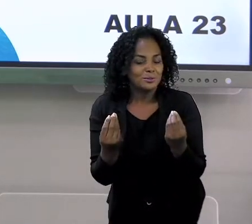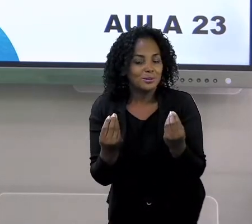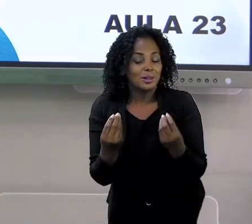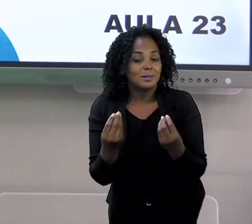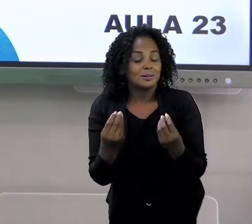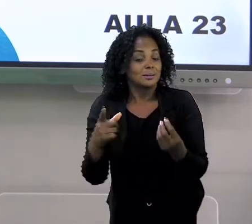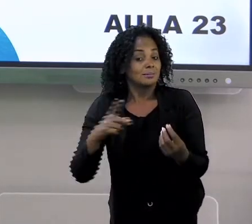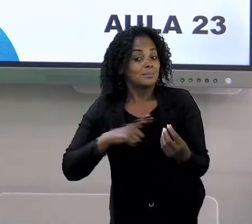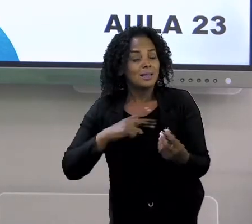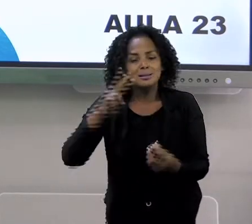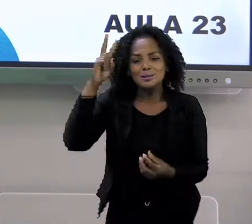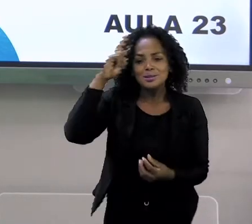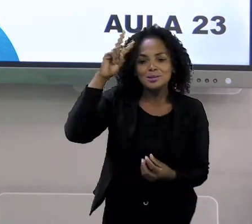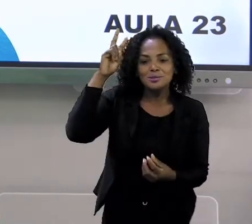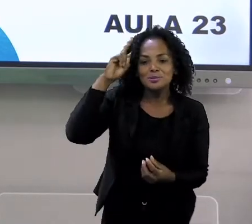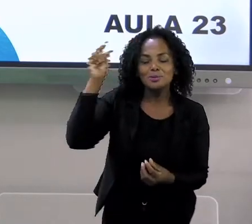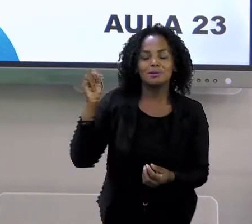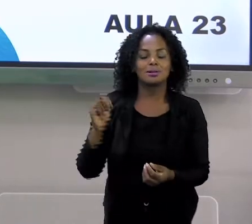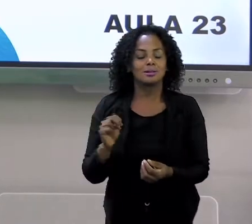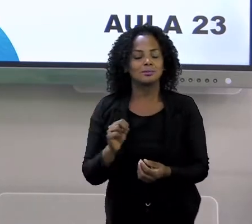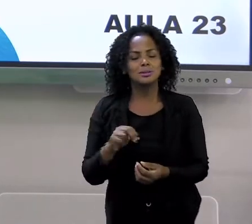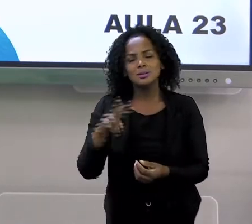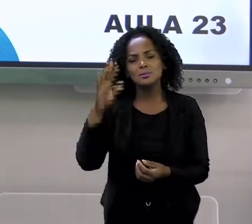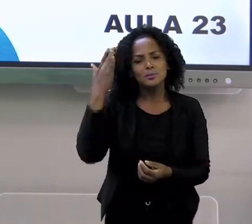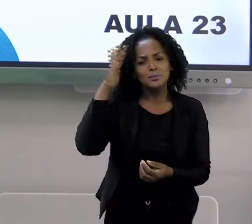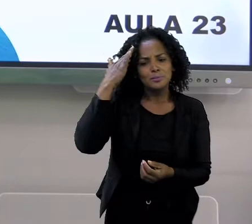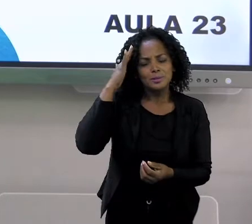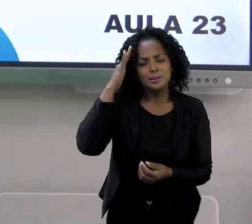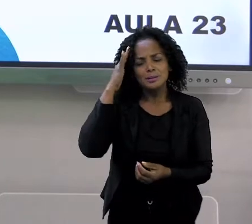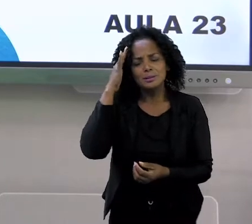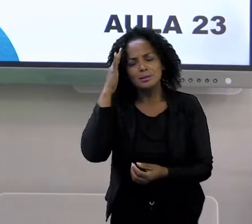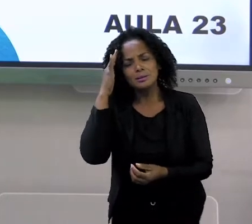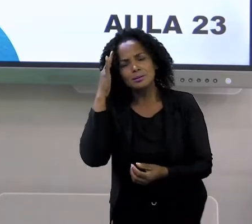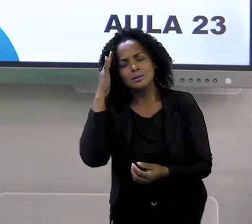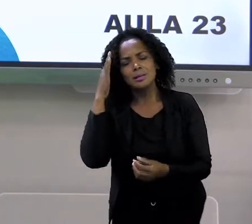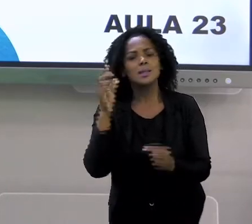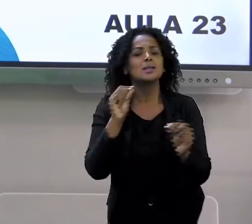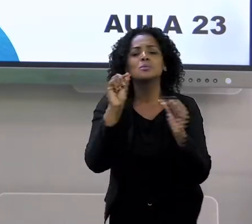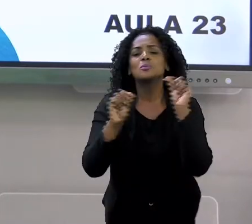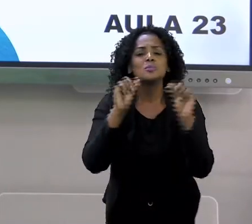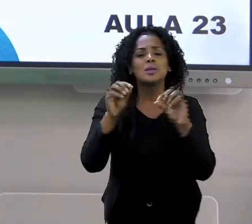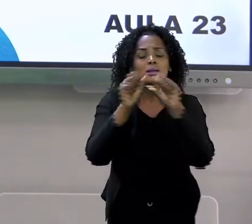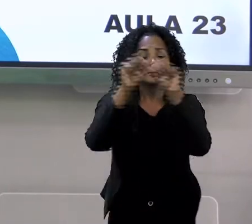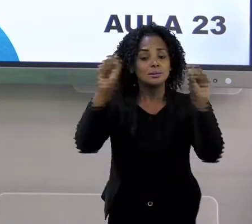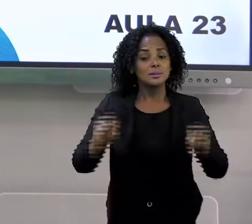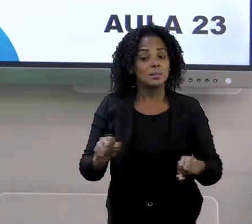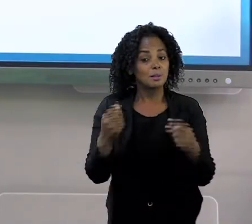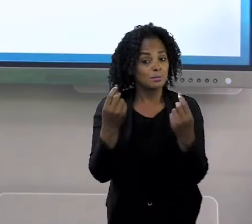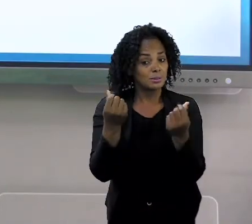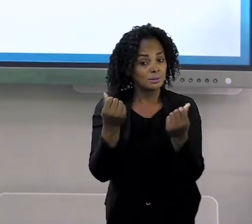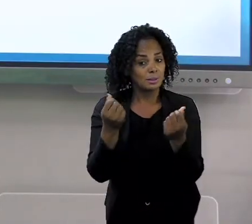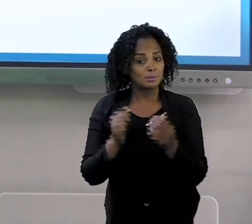história que vocês irão entender um pouco mais sobre o sistema monetário. Vamos juntos?